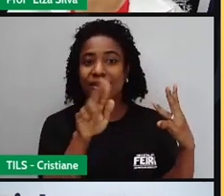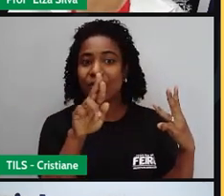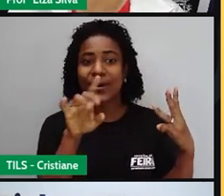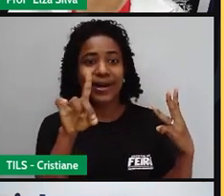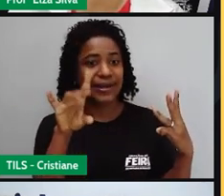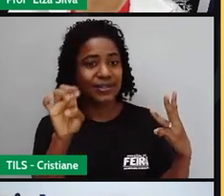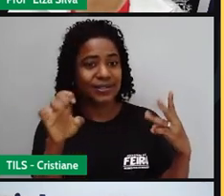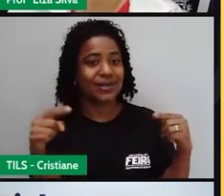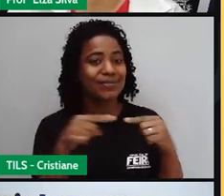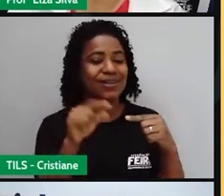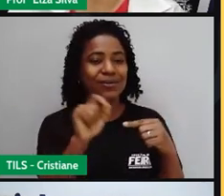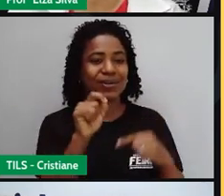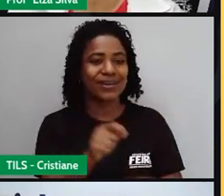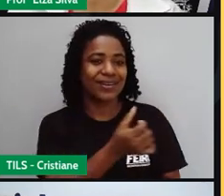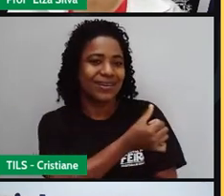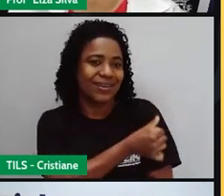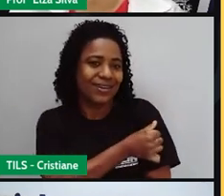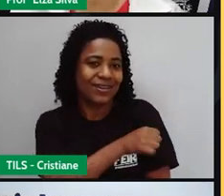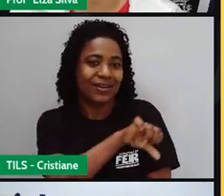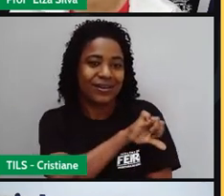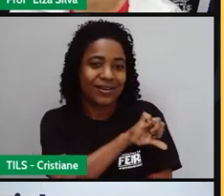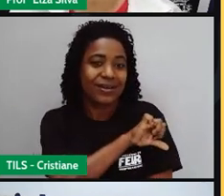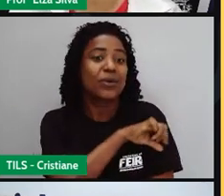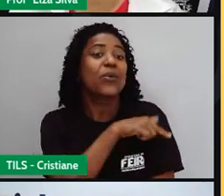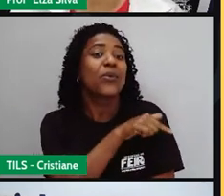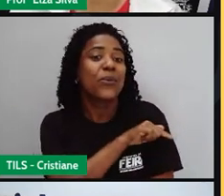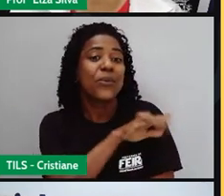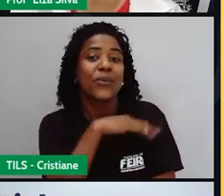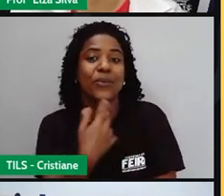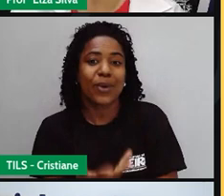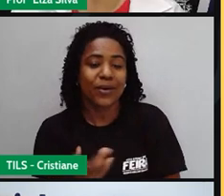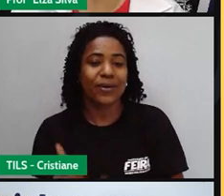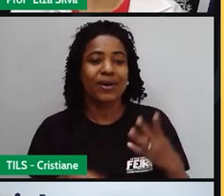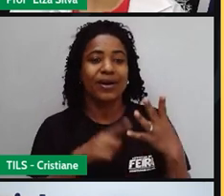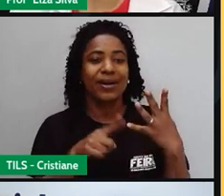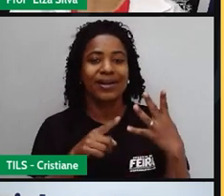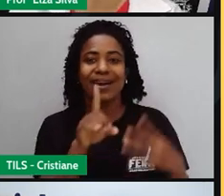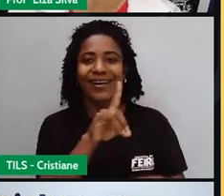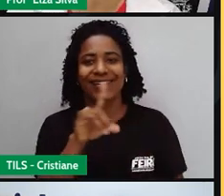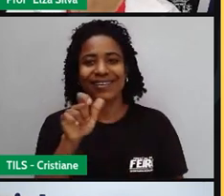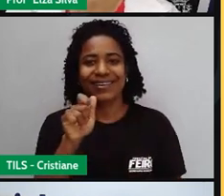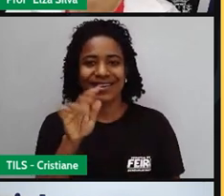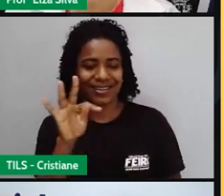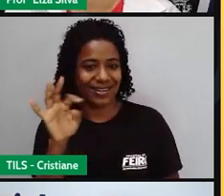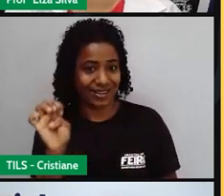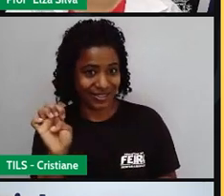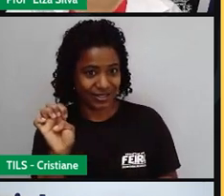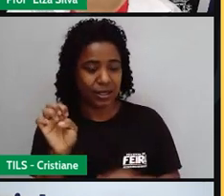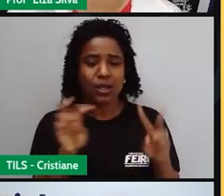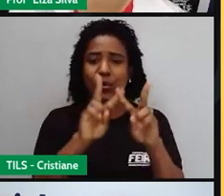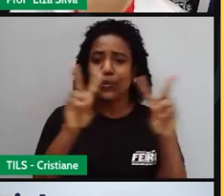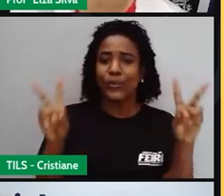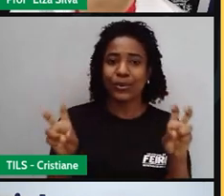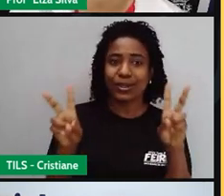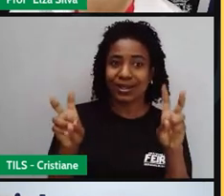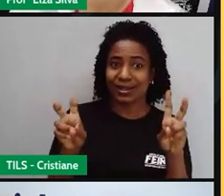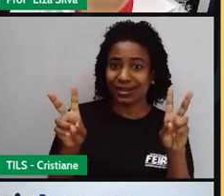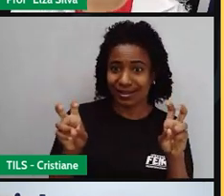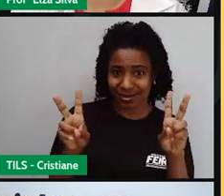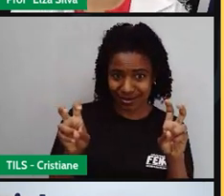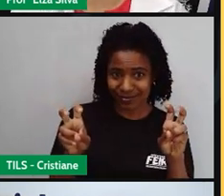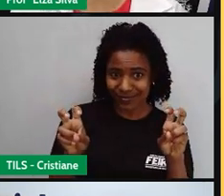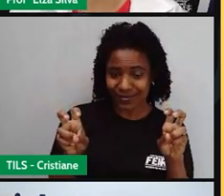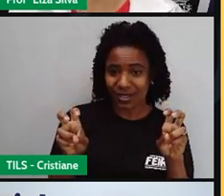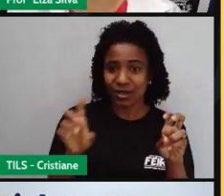a data da aula de hoje, tem o nosso tema especial de hoje, Valentine's Day, dia dos